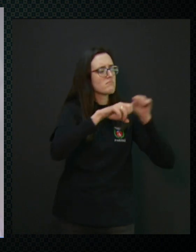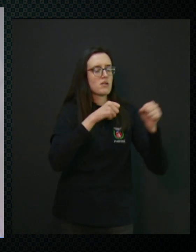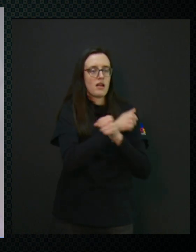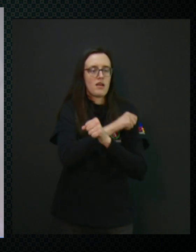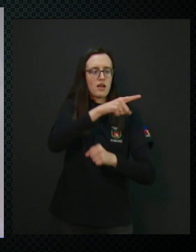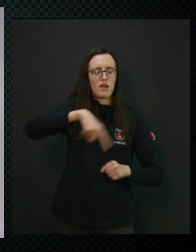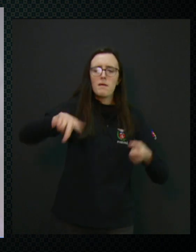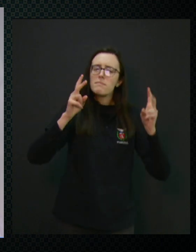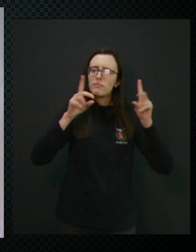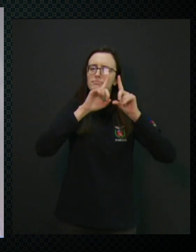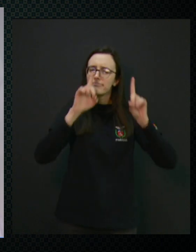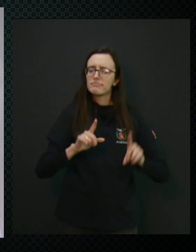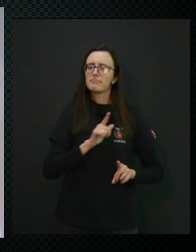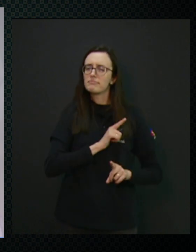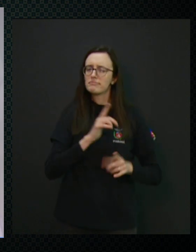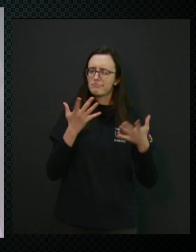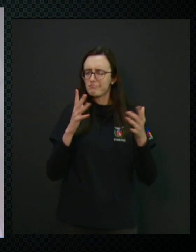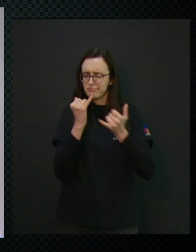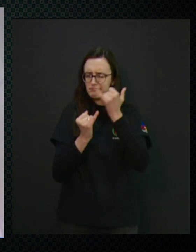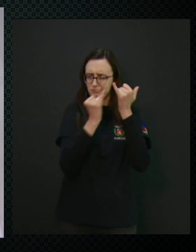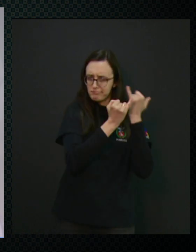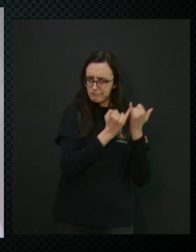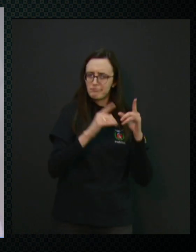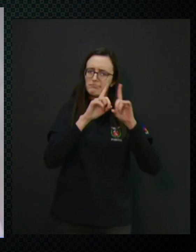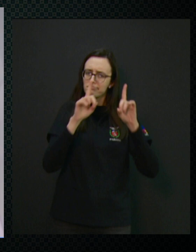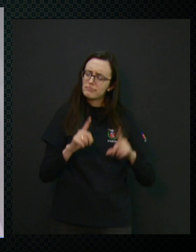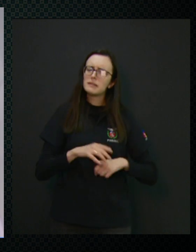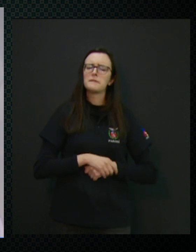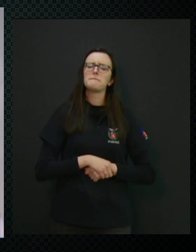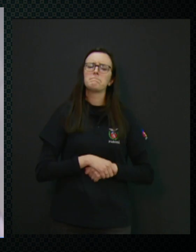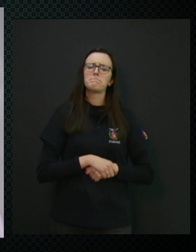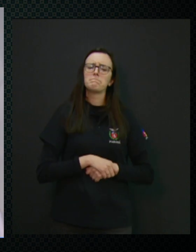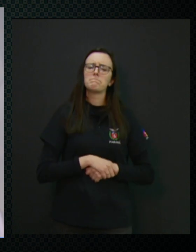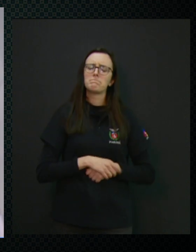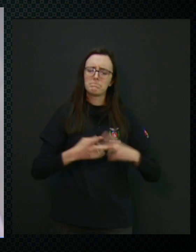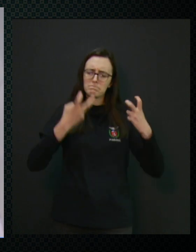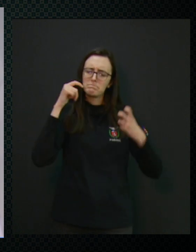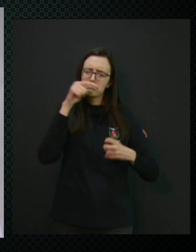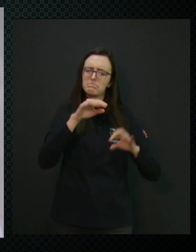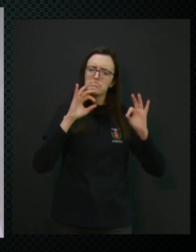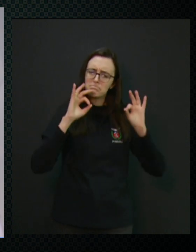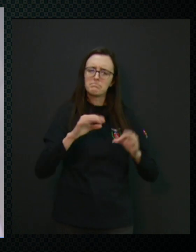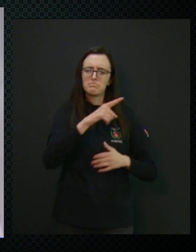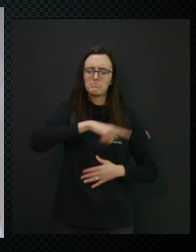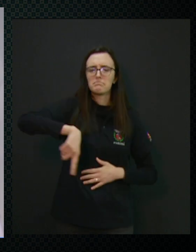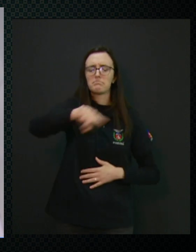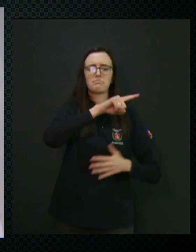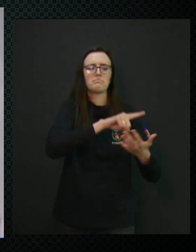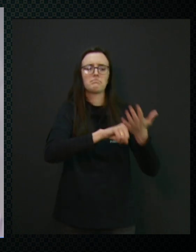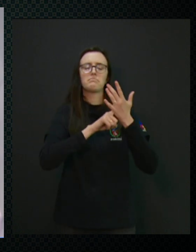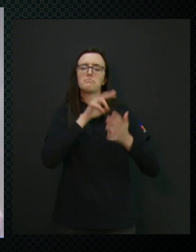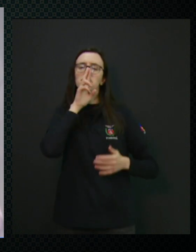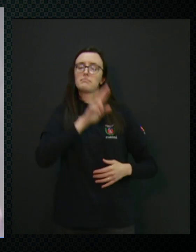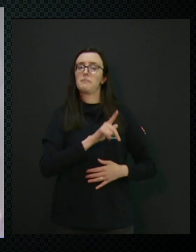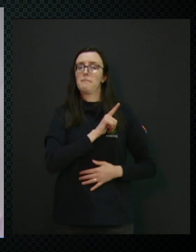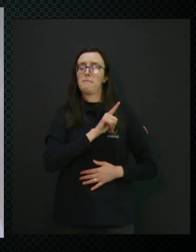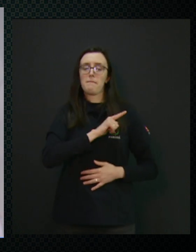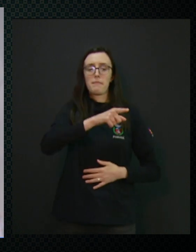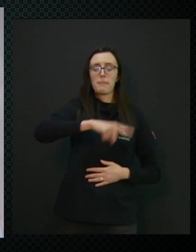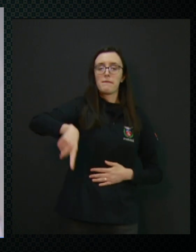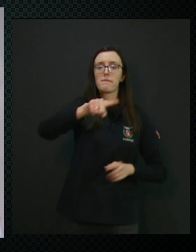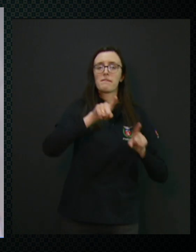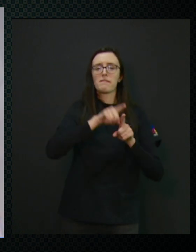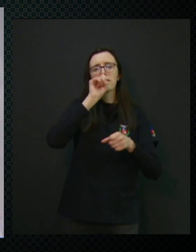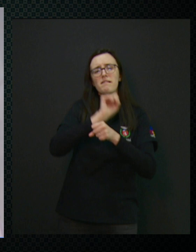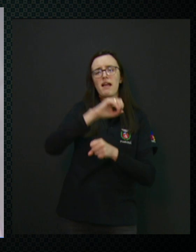for ver, com as mesmas deficiências, mais ou menos, parecidas, o quanto eles hoje correspondem para nós e aqueles que deixavam de